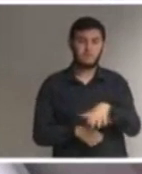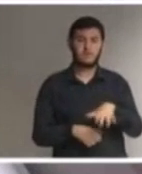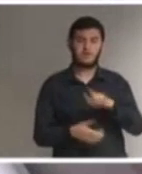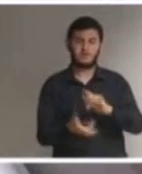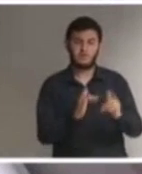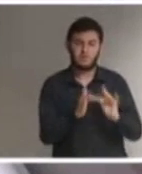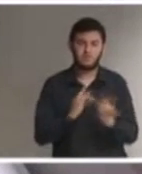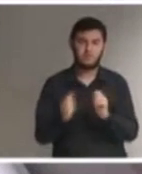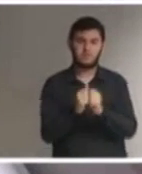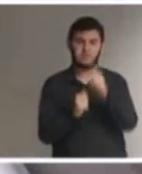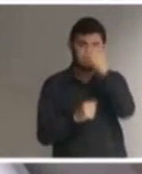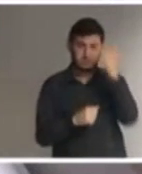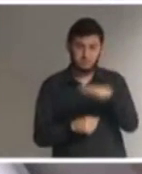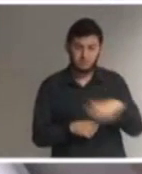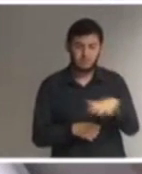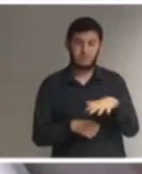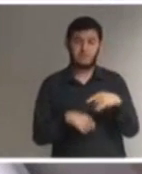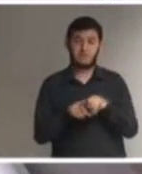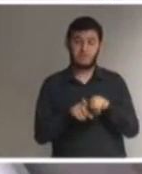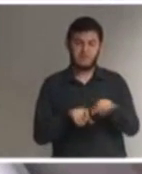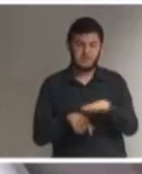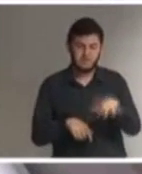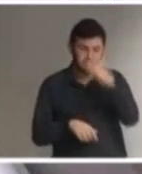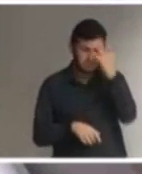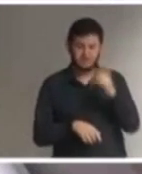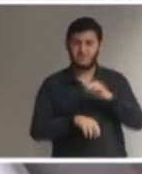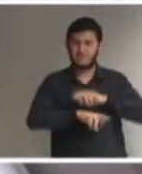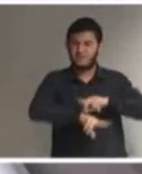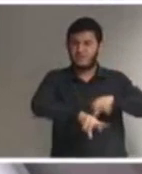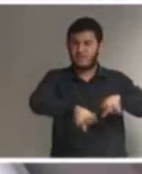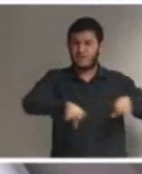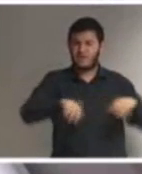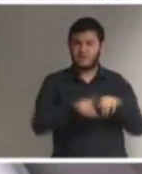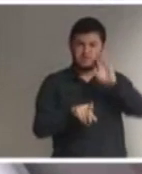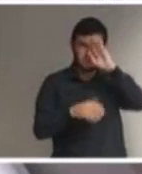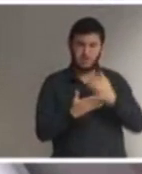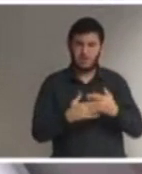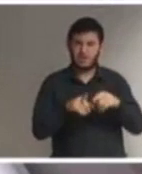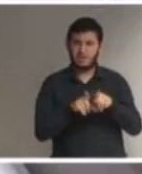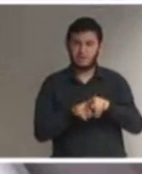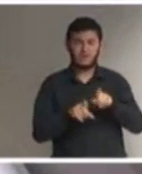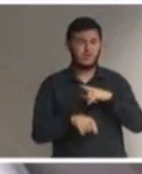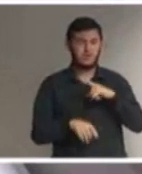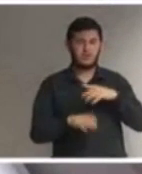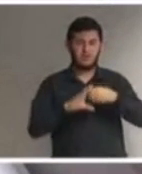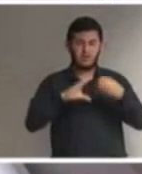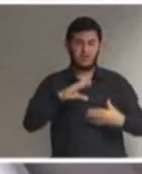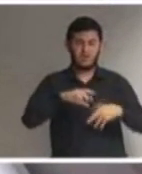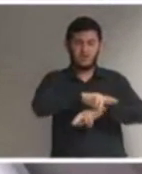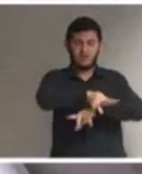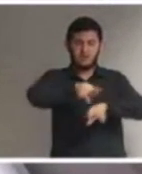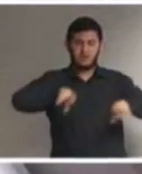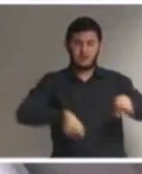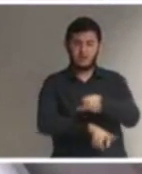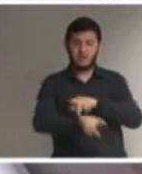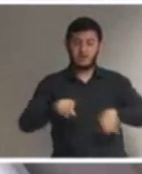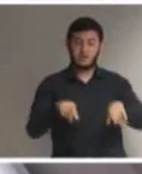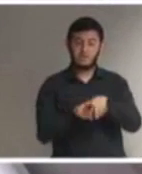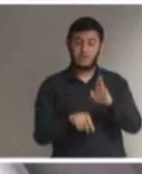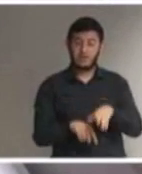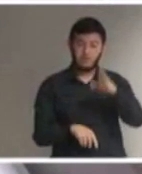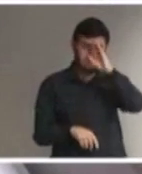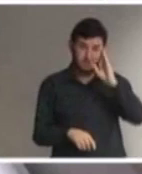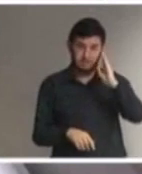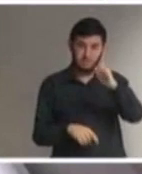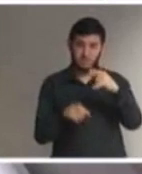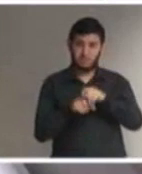que a pluralidade que pessoas credos ideologias etc é elemento essencial da democracia e da vida